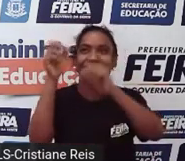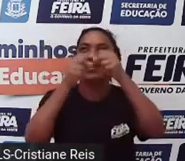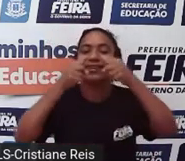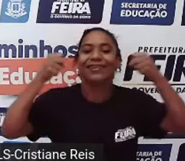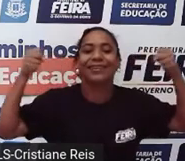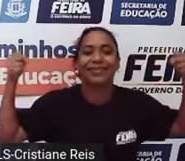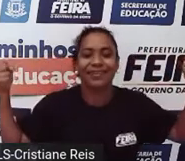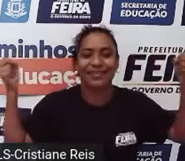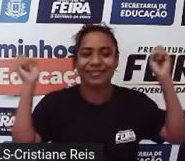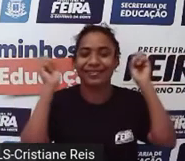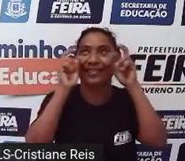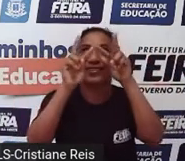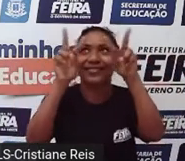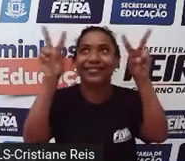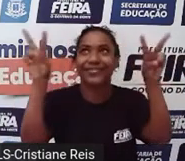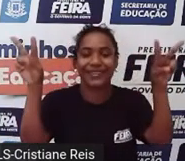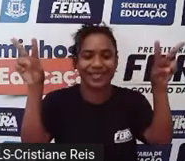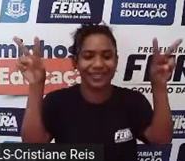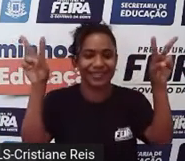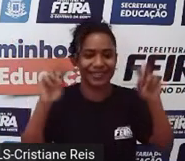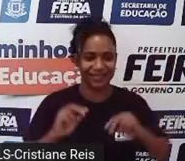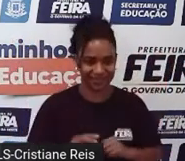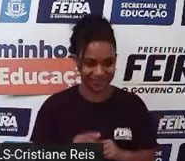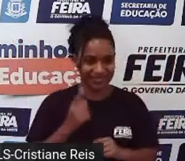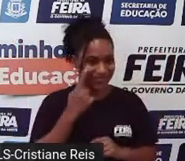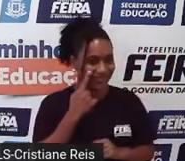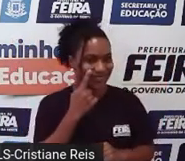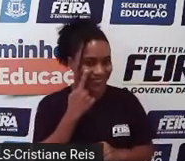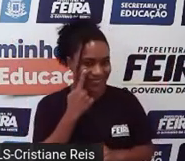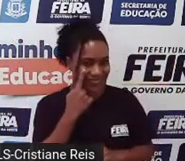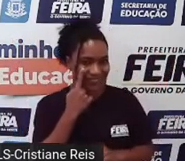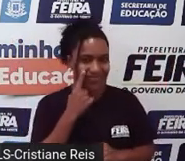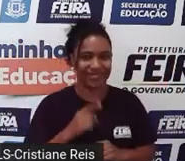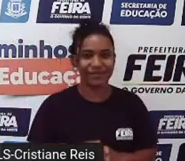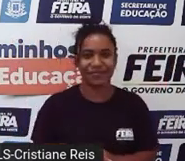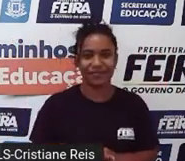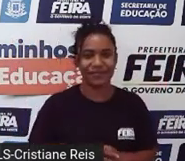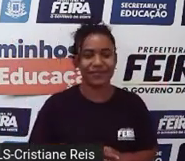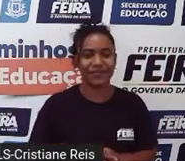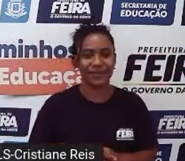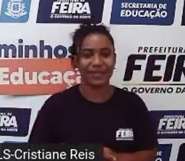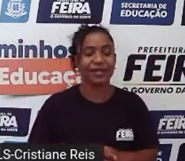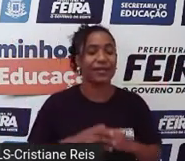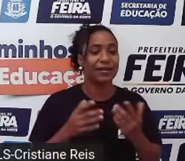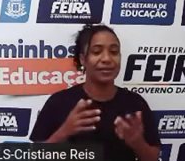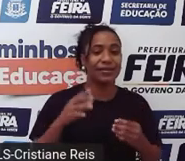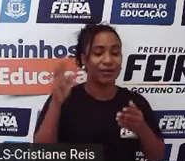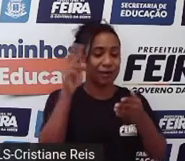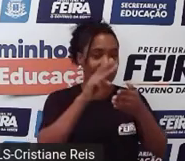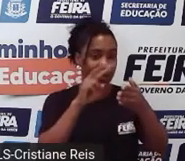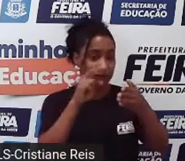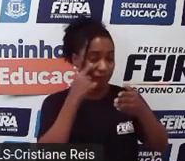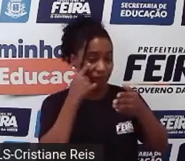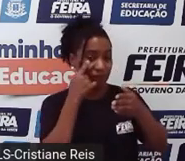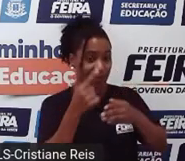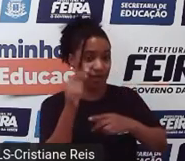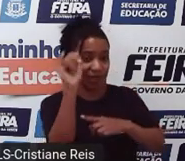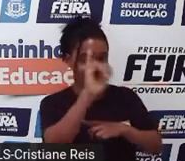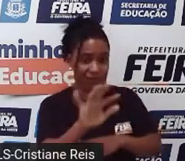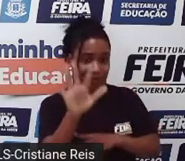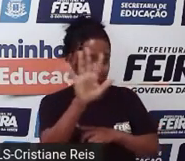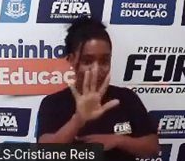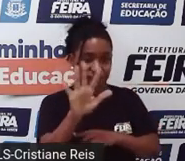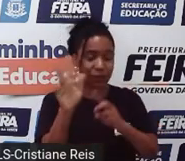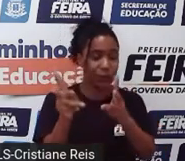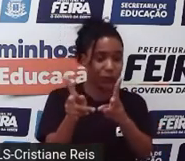vamos fazer agora. Let's go. Eu quero que vocês acompanhem comigo a leitura das imagens. E a partir